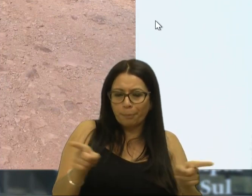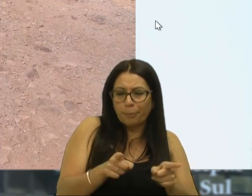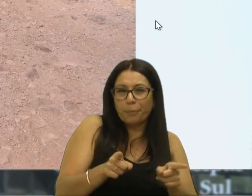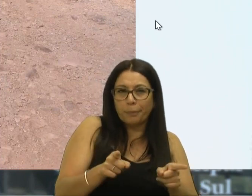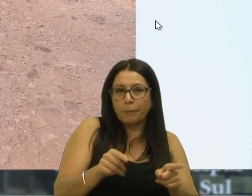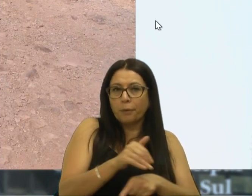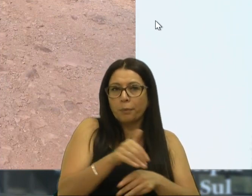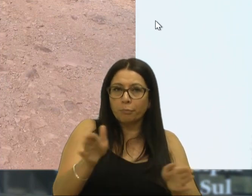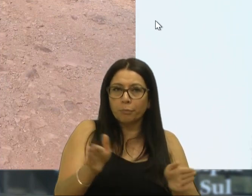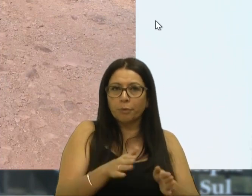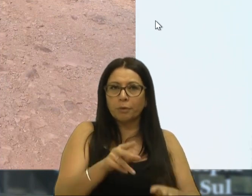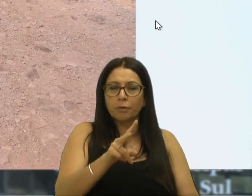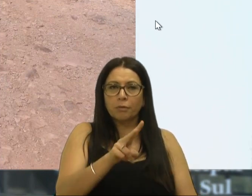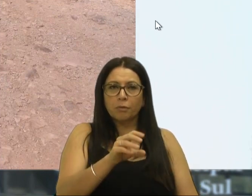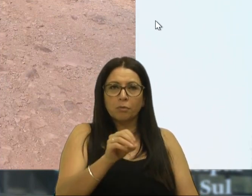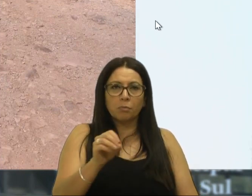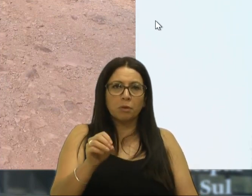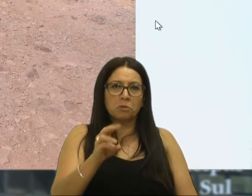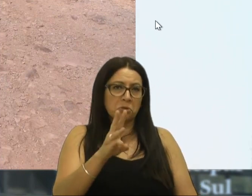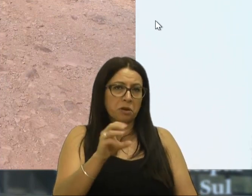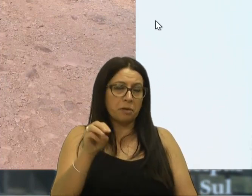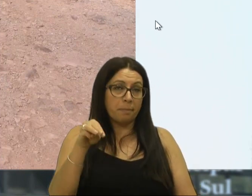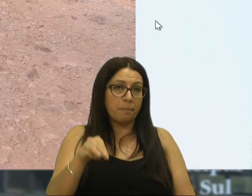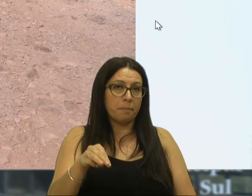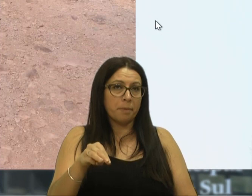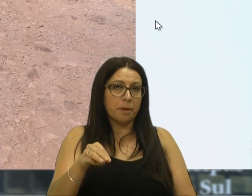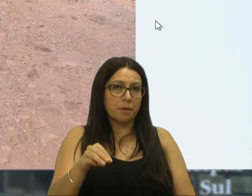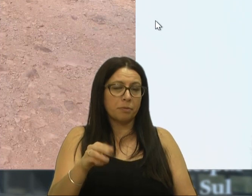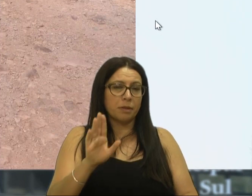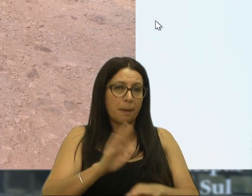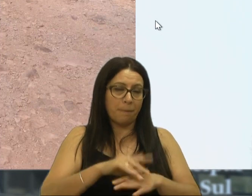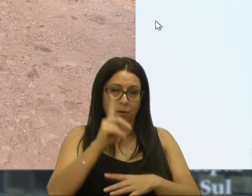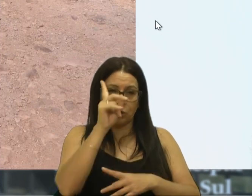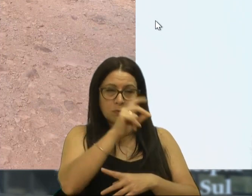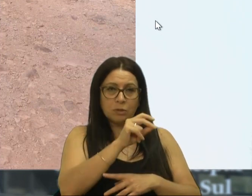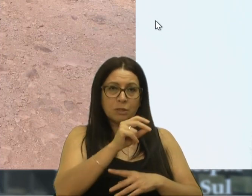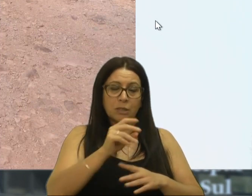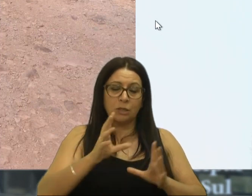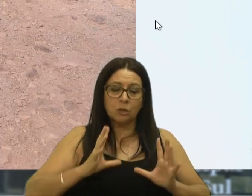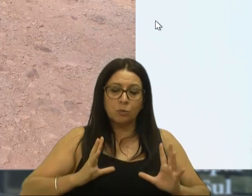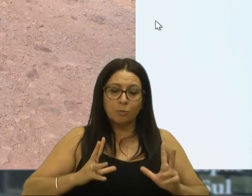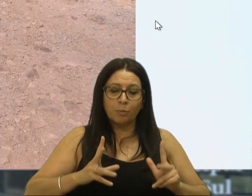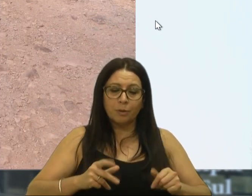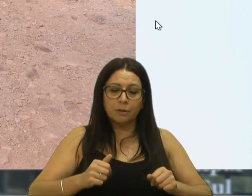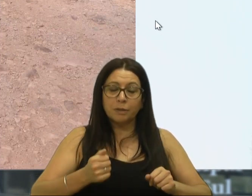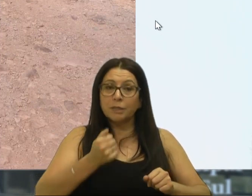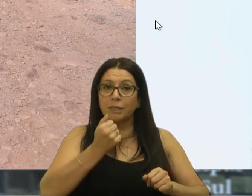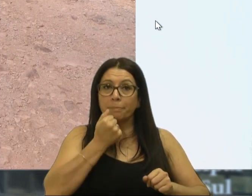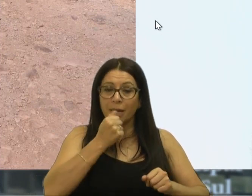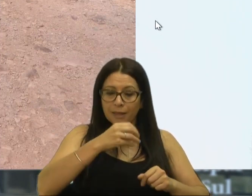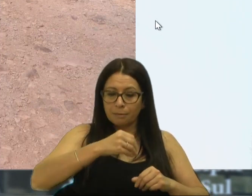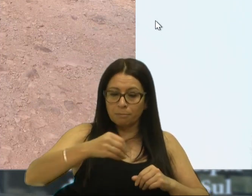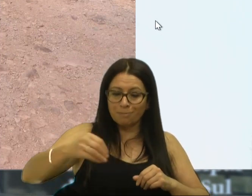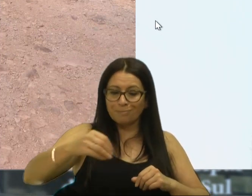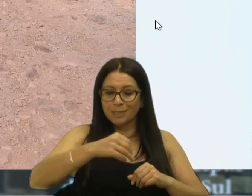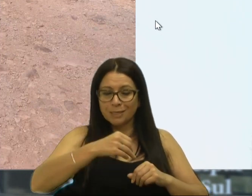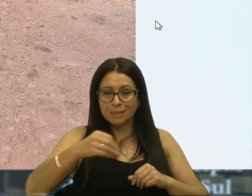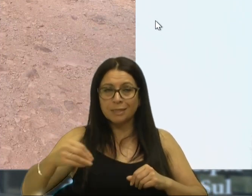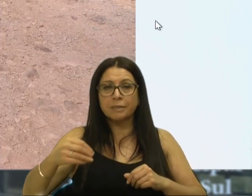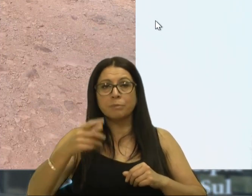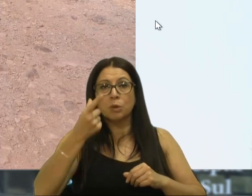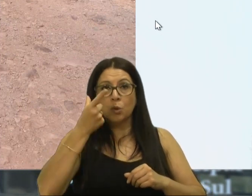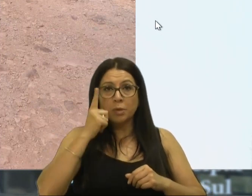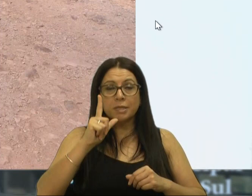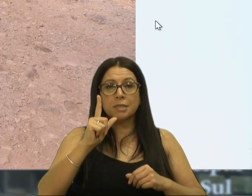curtinho, de 200, 300 metros, que está mais precário, e um patrulhamento, um cascalhamento para que consiga, então,